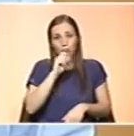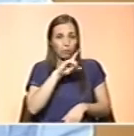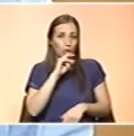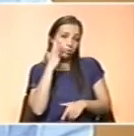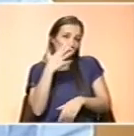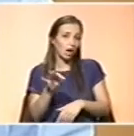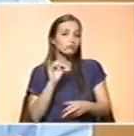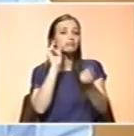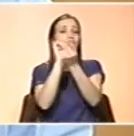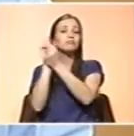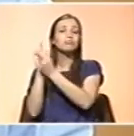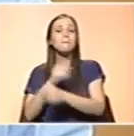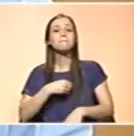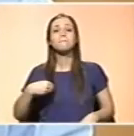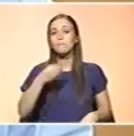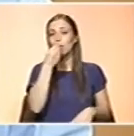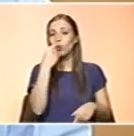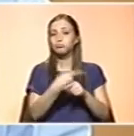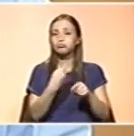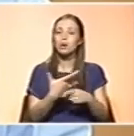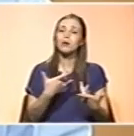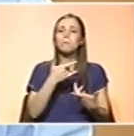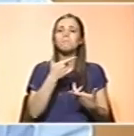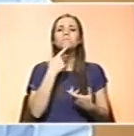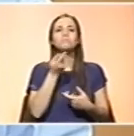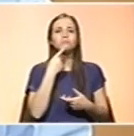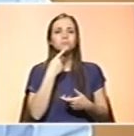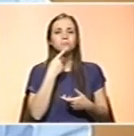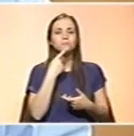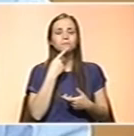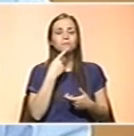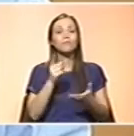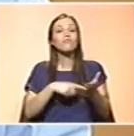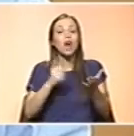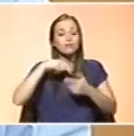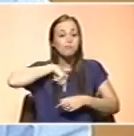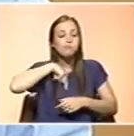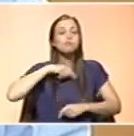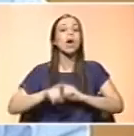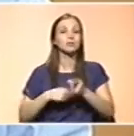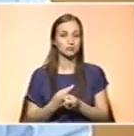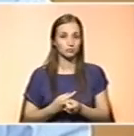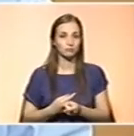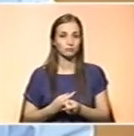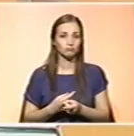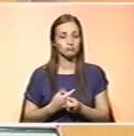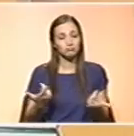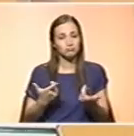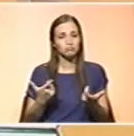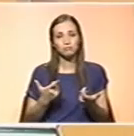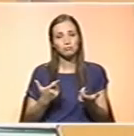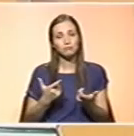do seu nutricionista ou do seu médico, perceber qual é que é o déficit nutricional que apresenta... Individuamente, não Exatamente. E